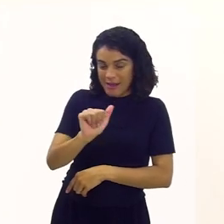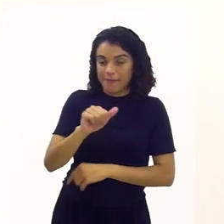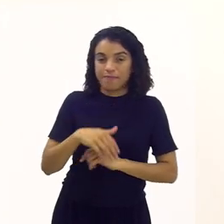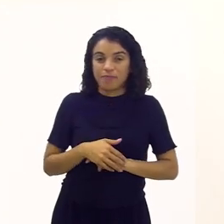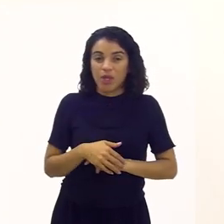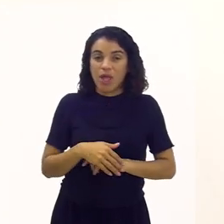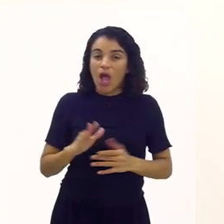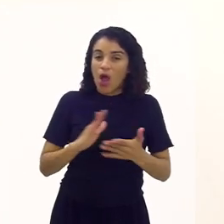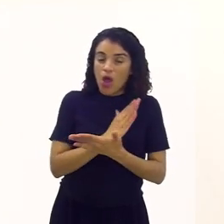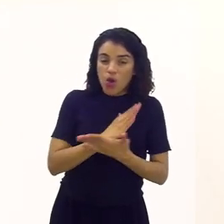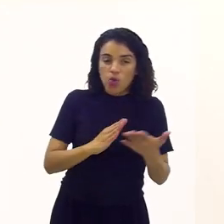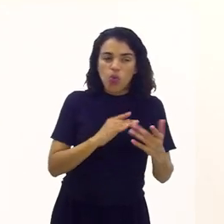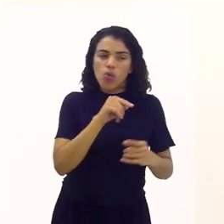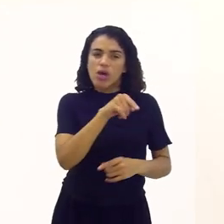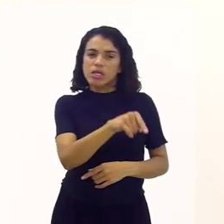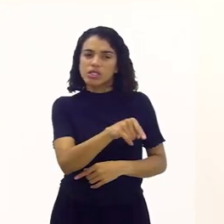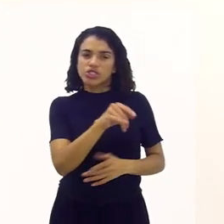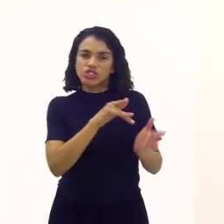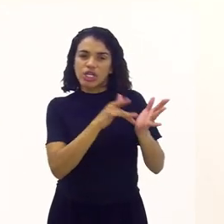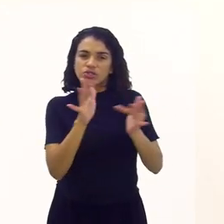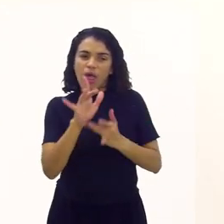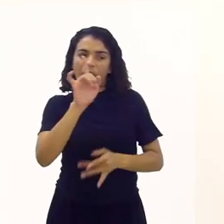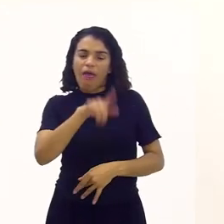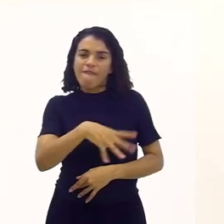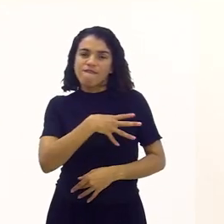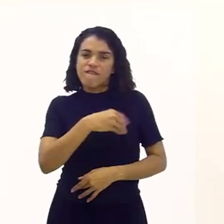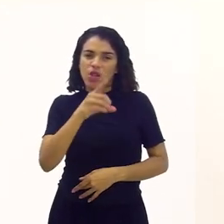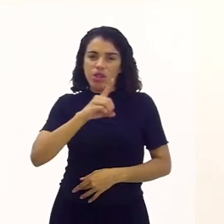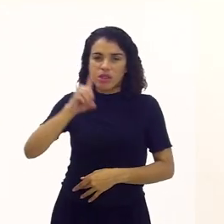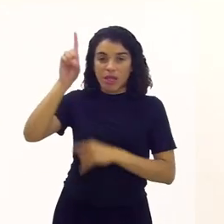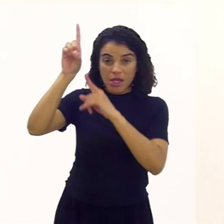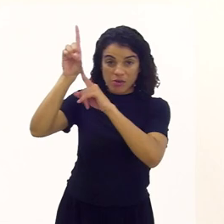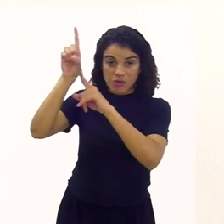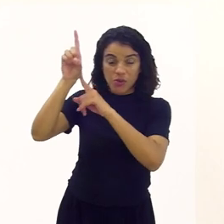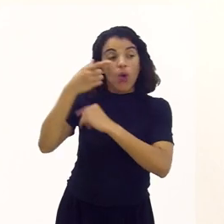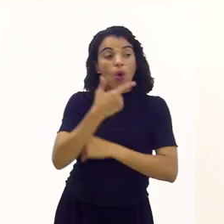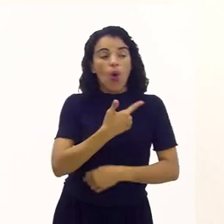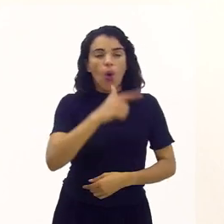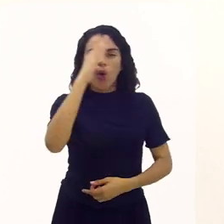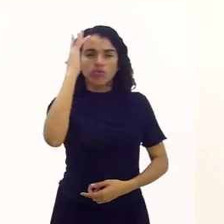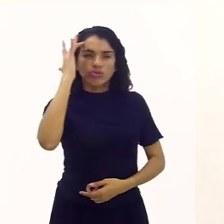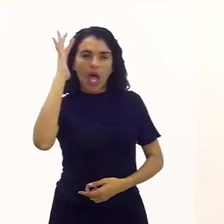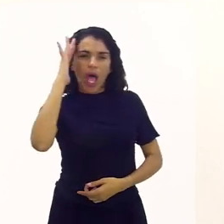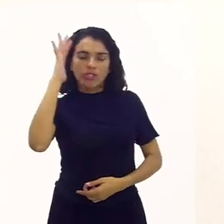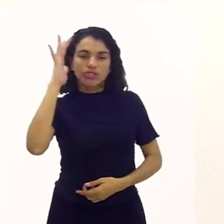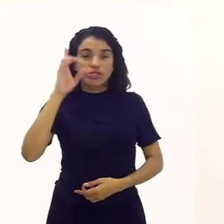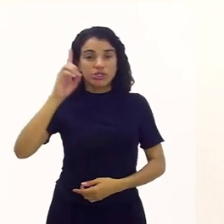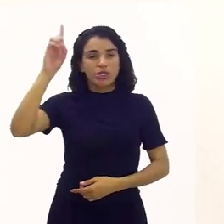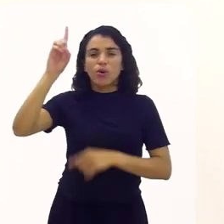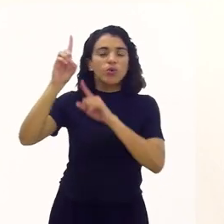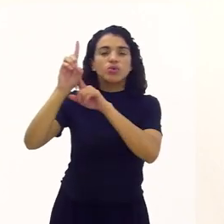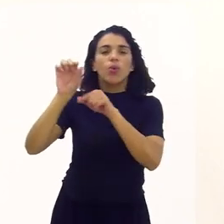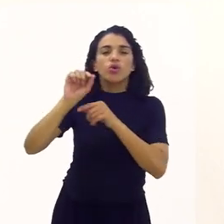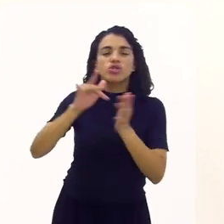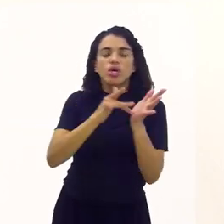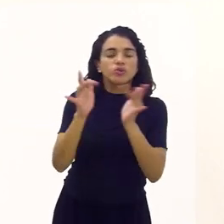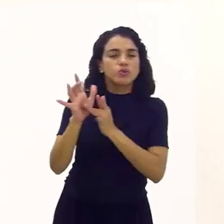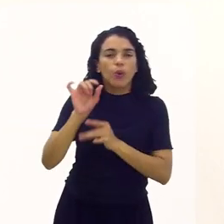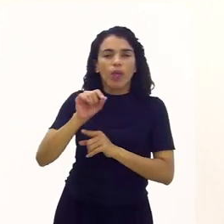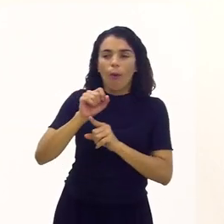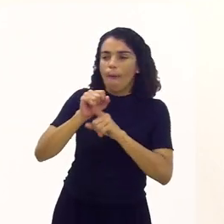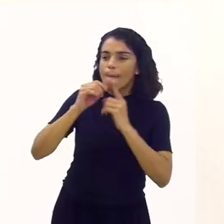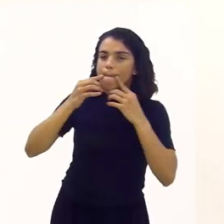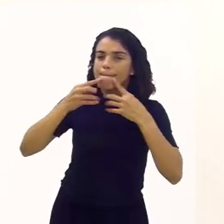de Deus e outras acreditam como profeta. Mas todas